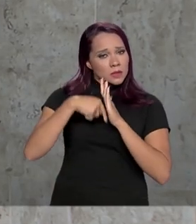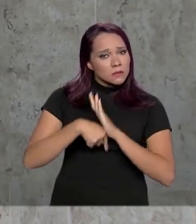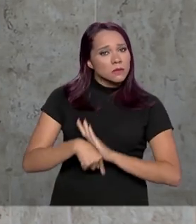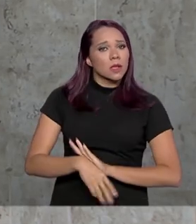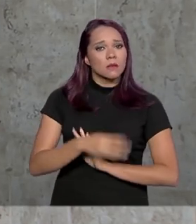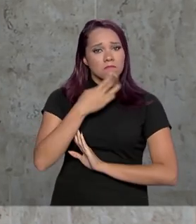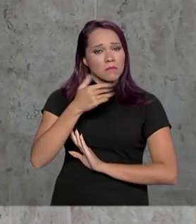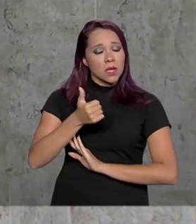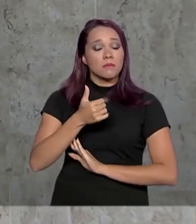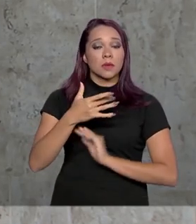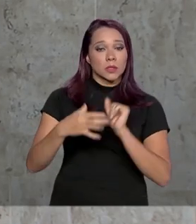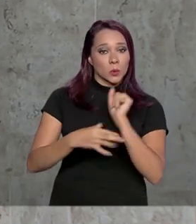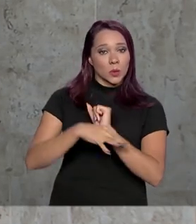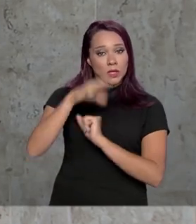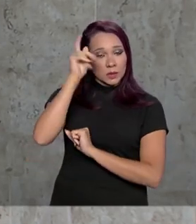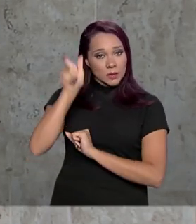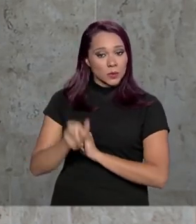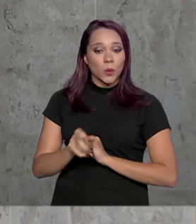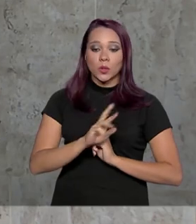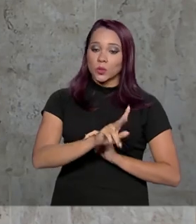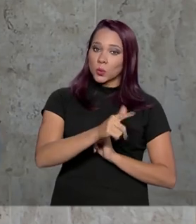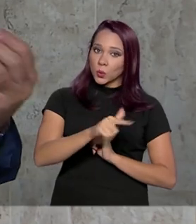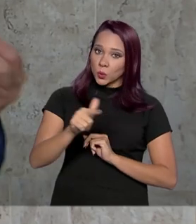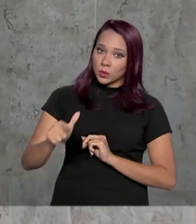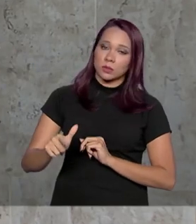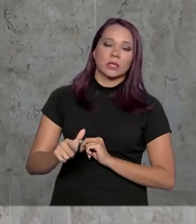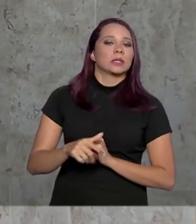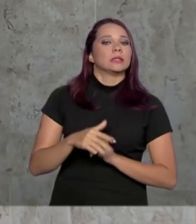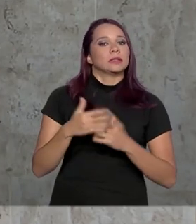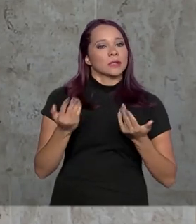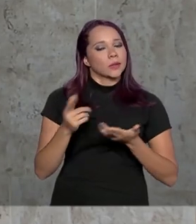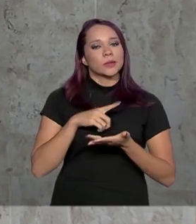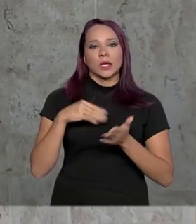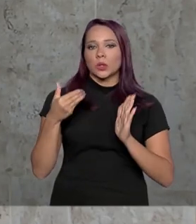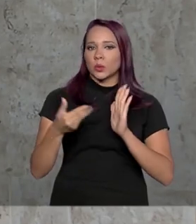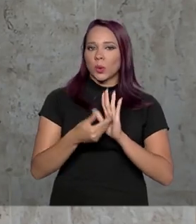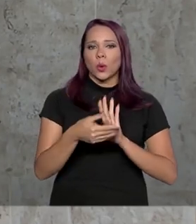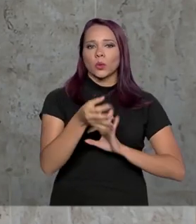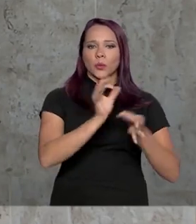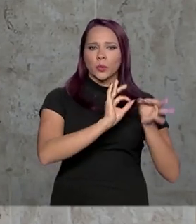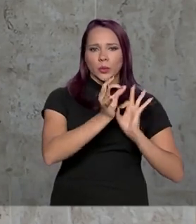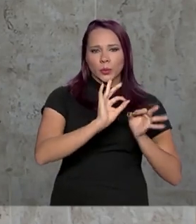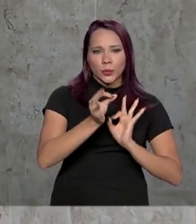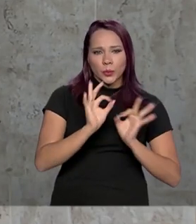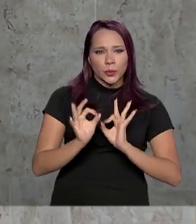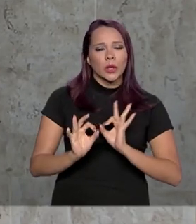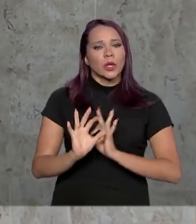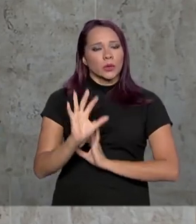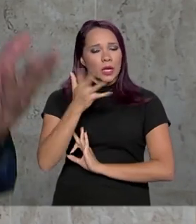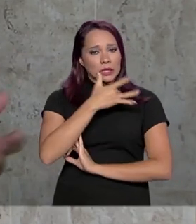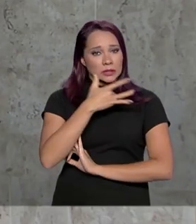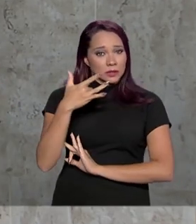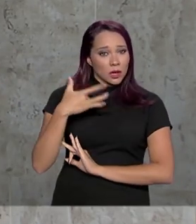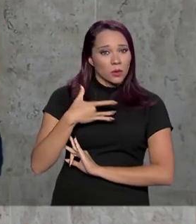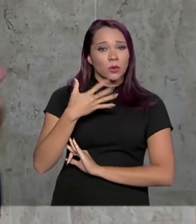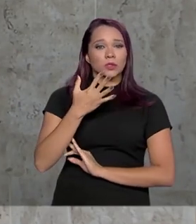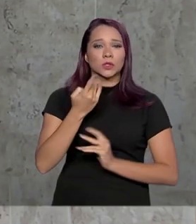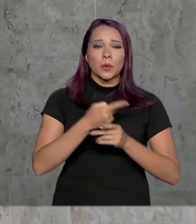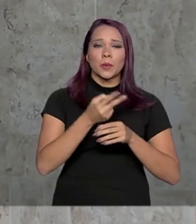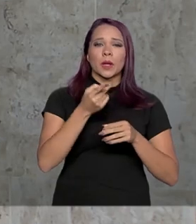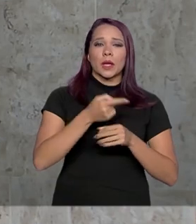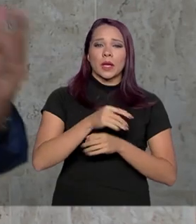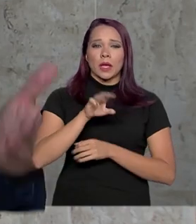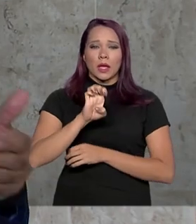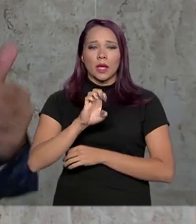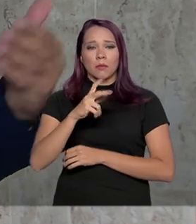segurança do paciente e dos demais. Aí tem toda uma construção, no caso da saúde, sobre equipamentos de proteção